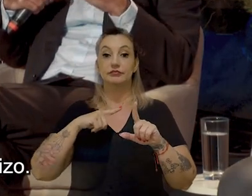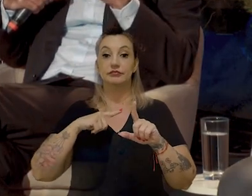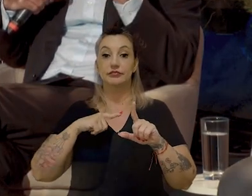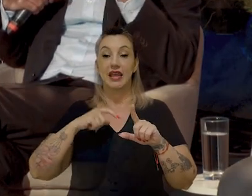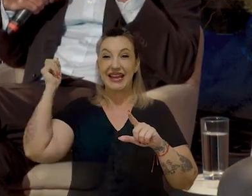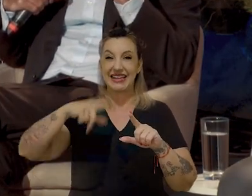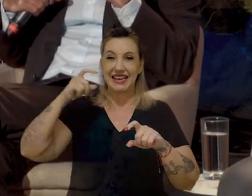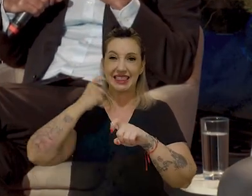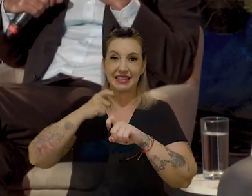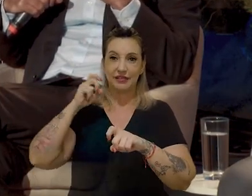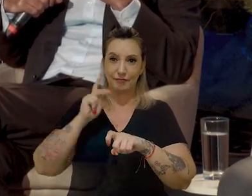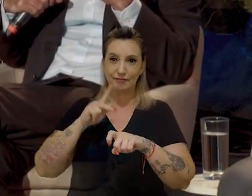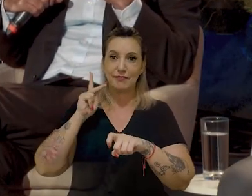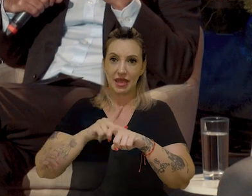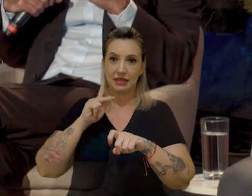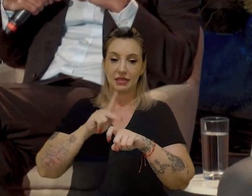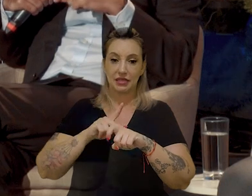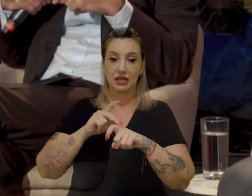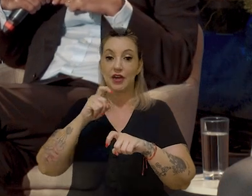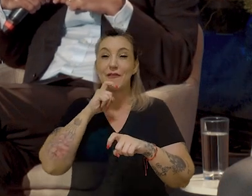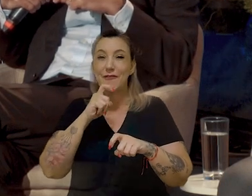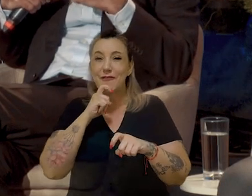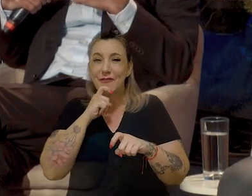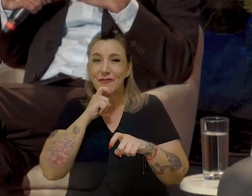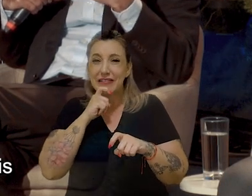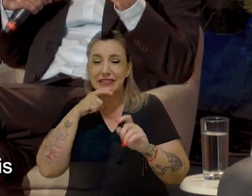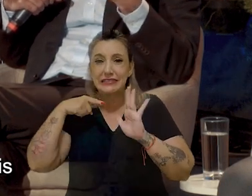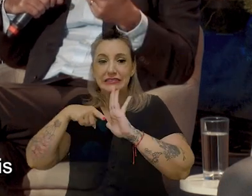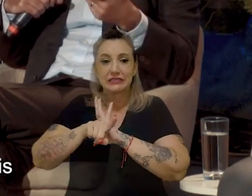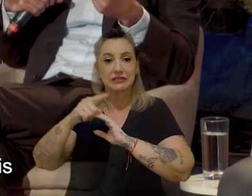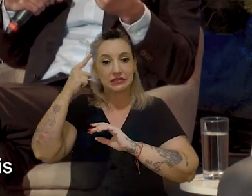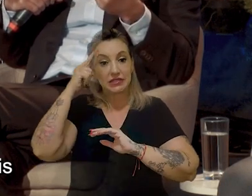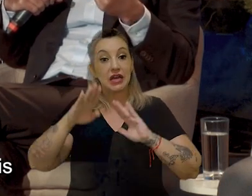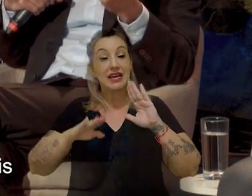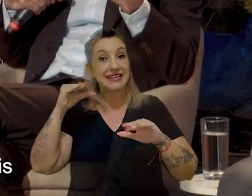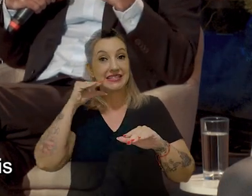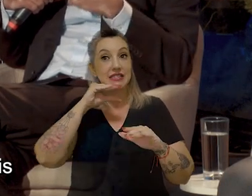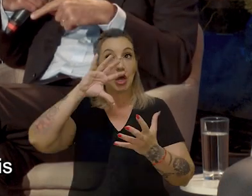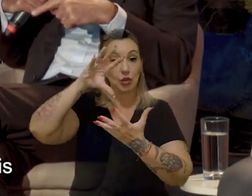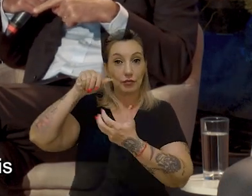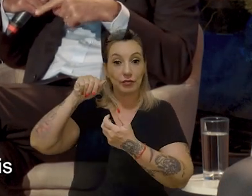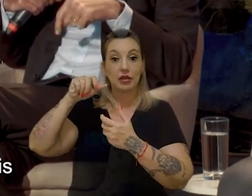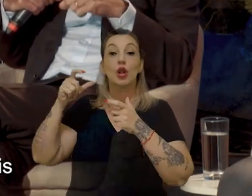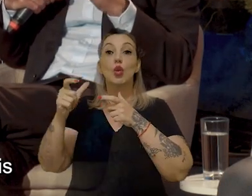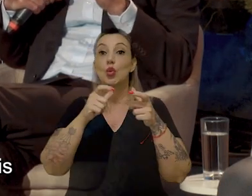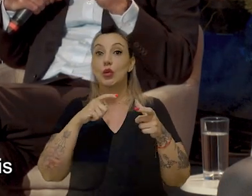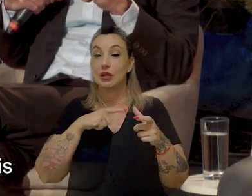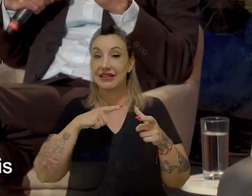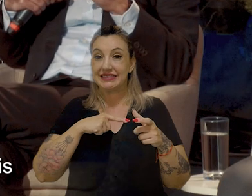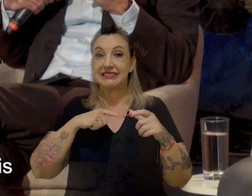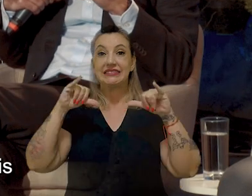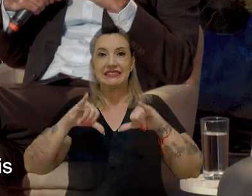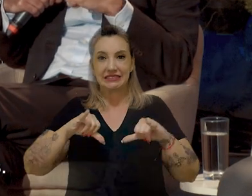granizo, existem mapas de frio extremo. A gente tem que pensar, apesar de aquecimento global, tem locais que vão